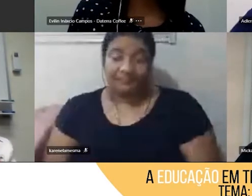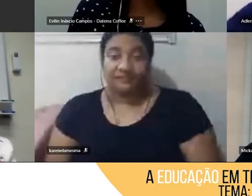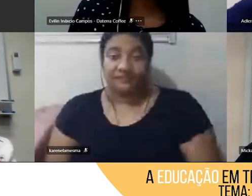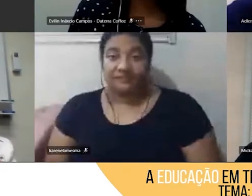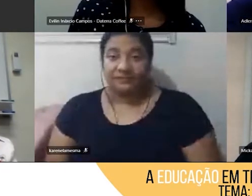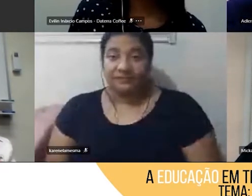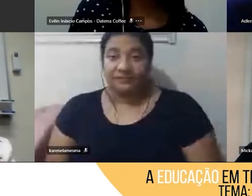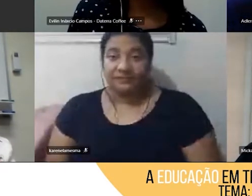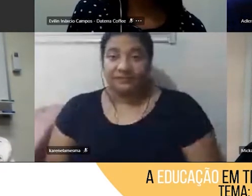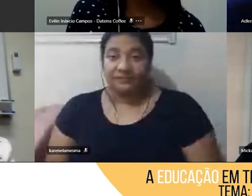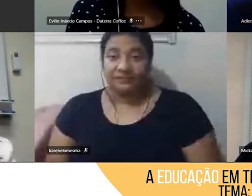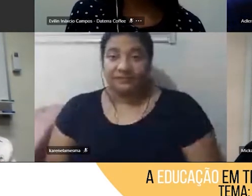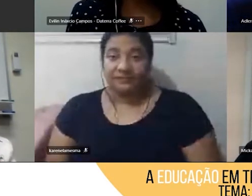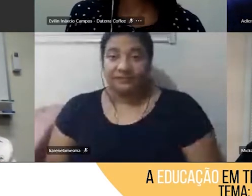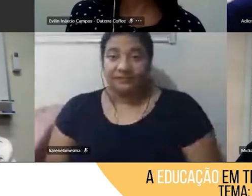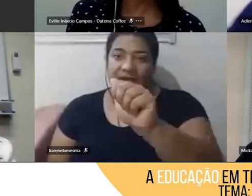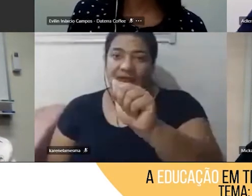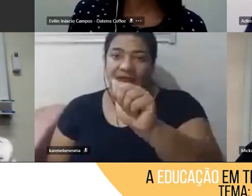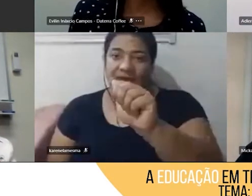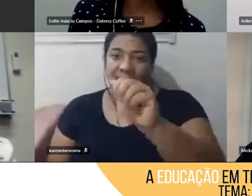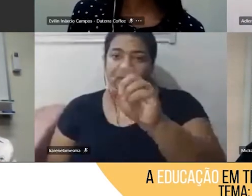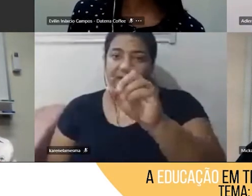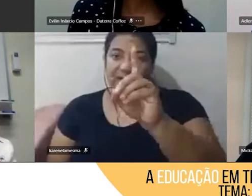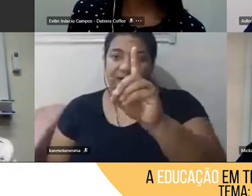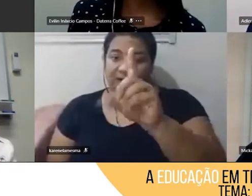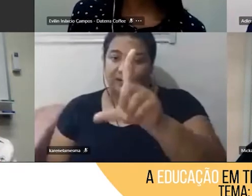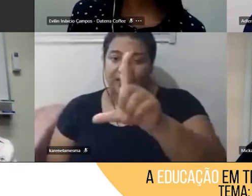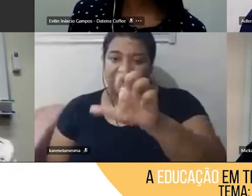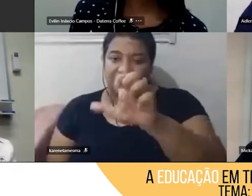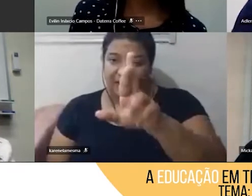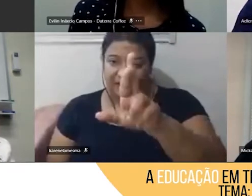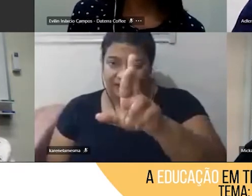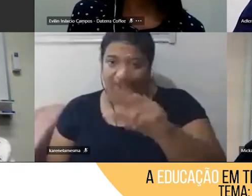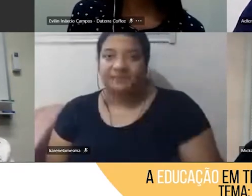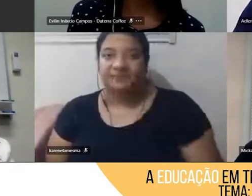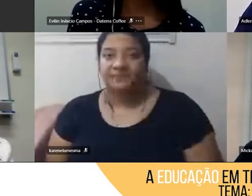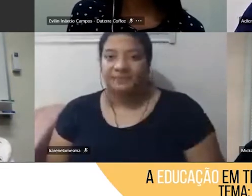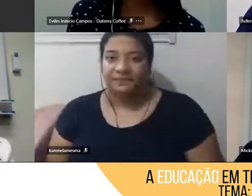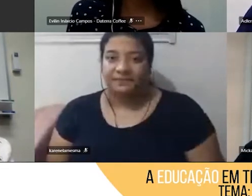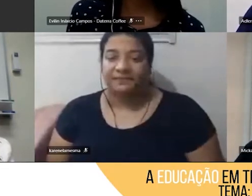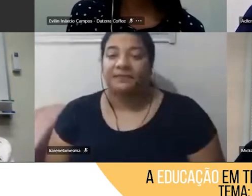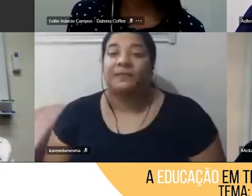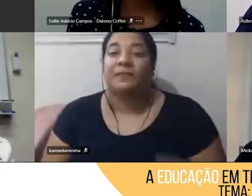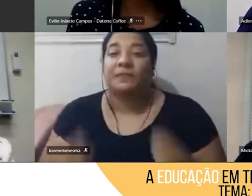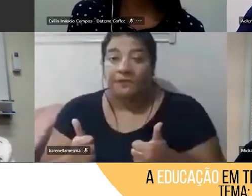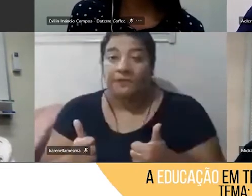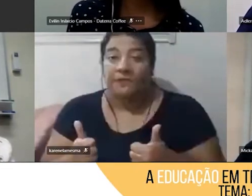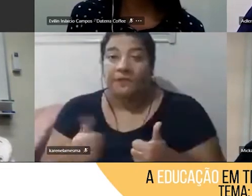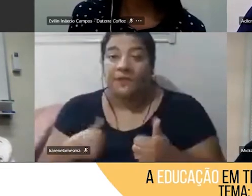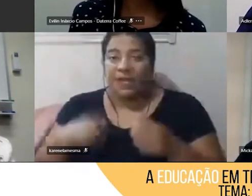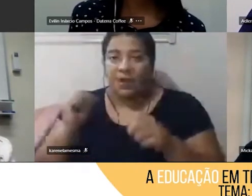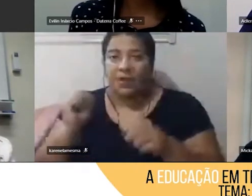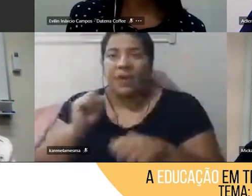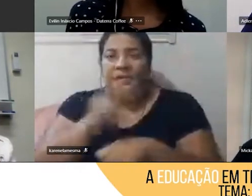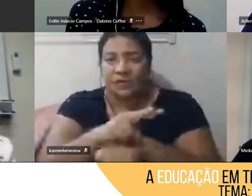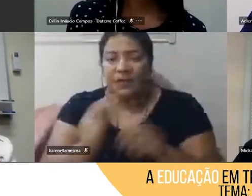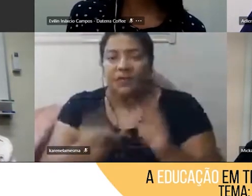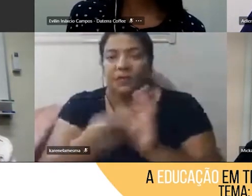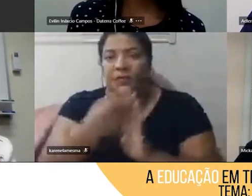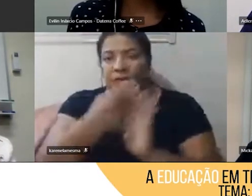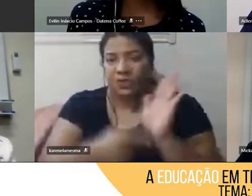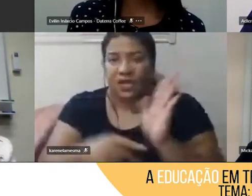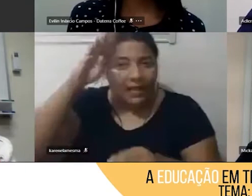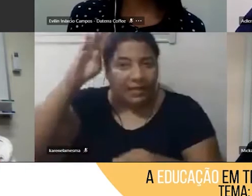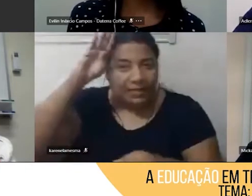O Adler vai complementar aí, vai responder. Sim, eu entrei no projeto da Academia do Car em 2016